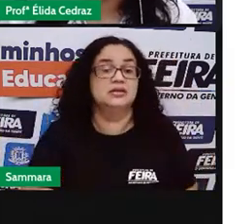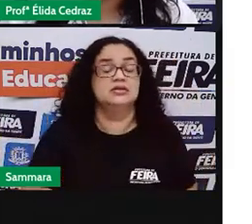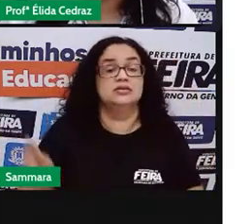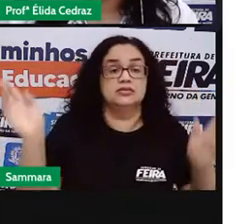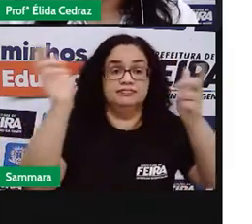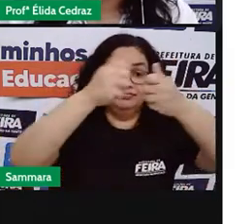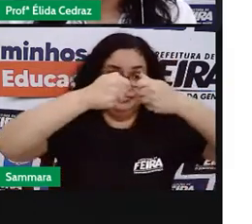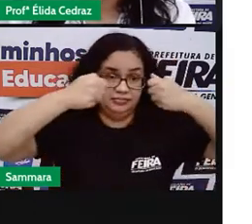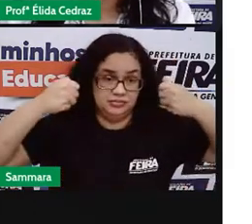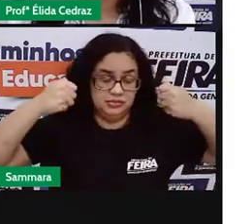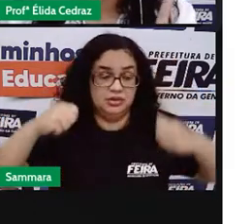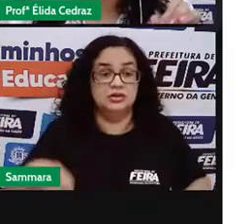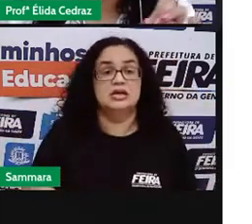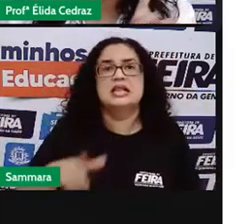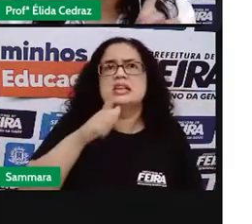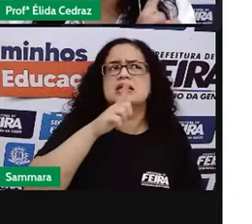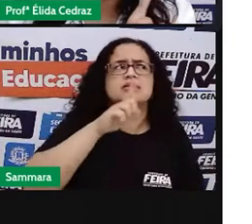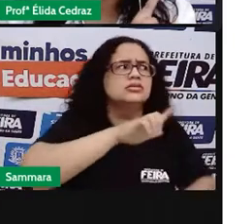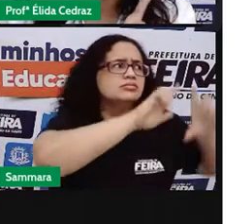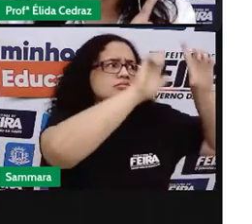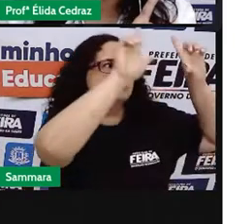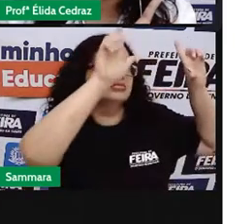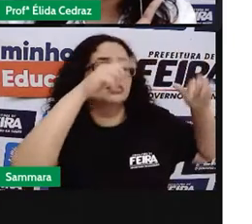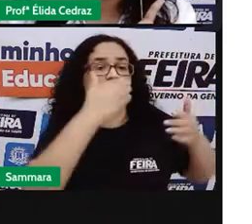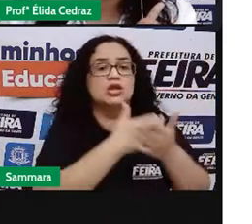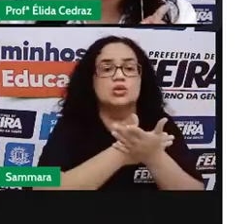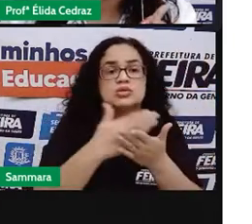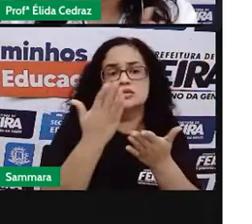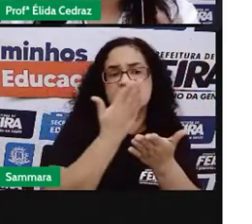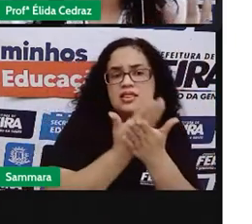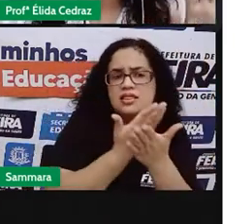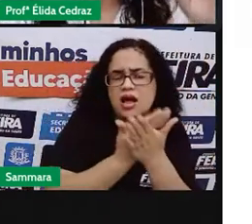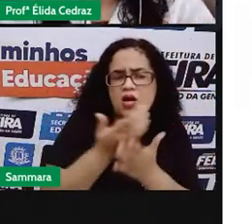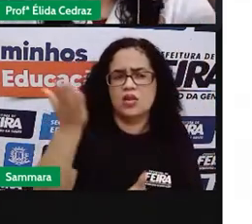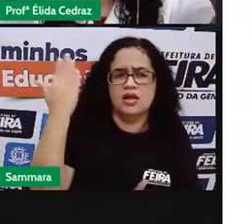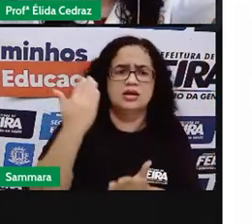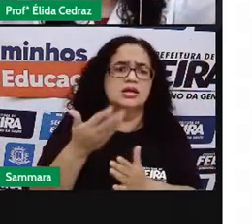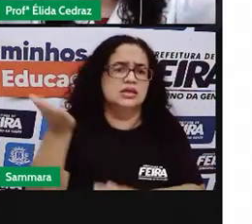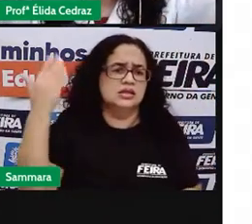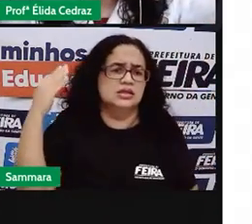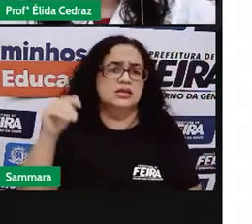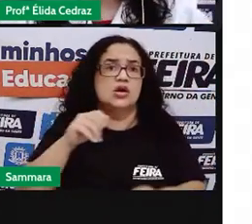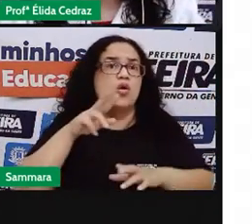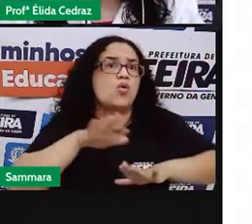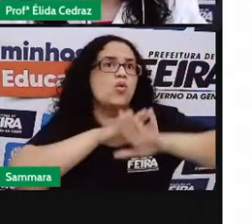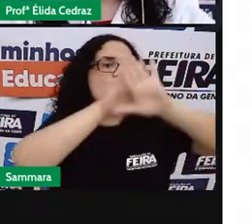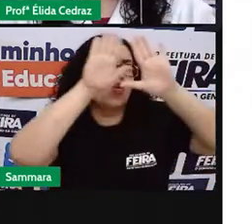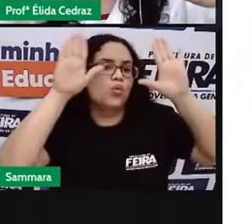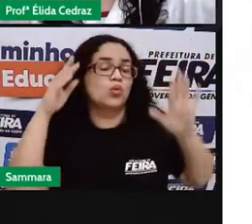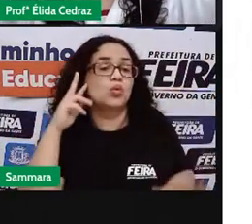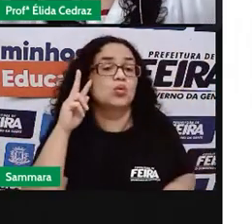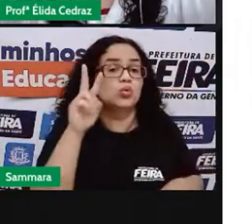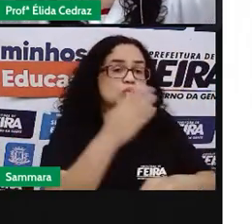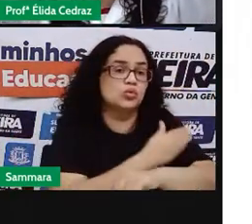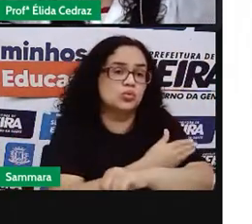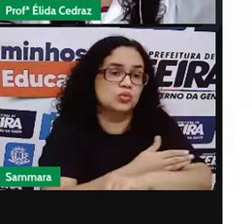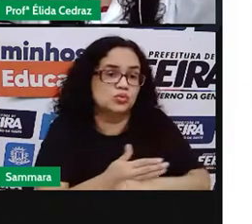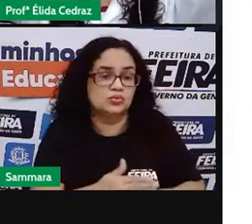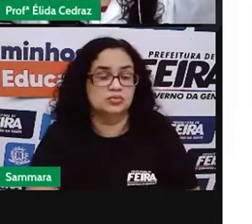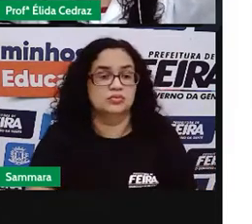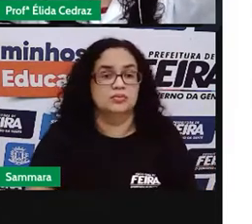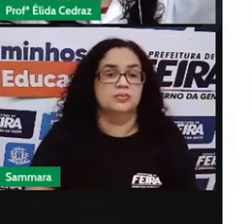altidó. Altidó é aquela imagem lá do início da aula que eu mostrei para você. O que você costuma ver é aquela